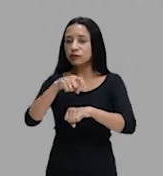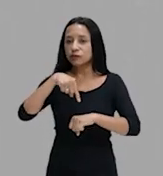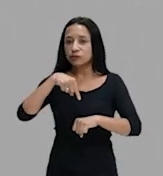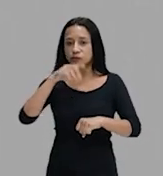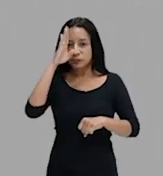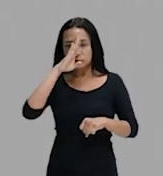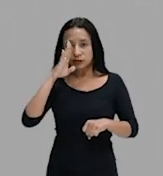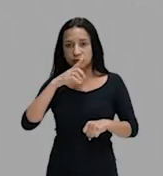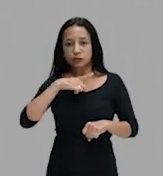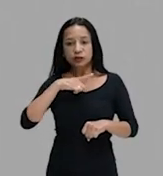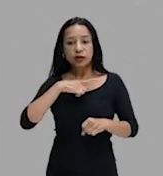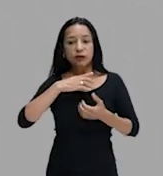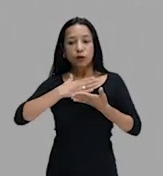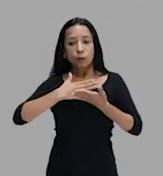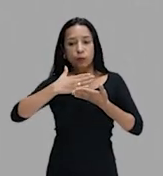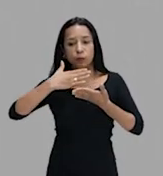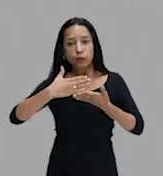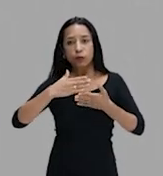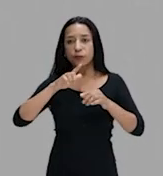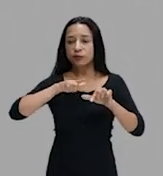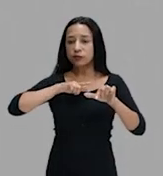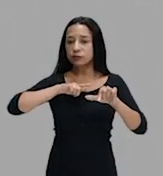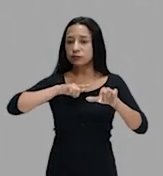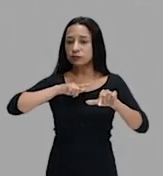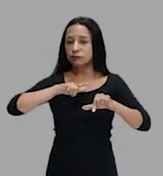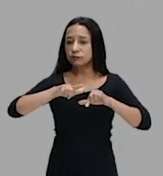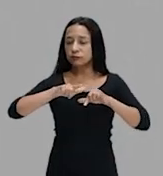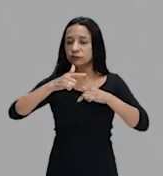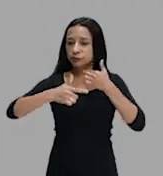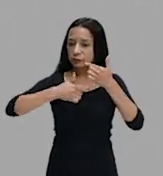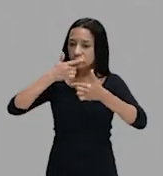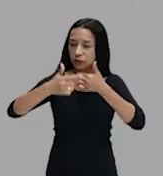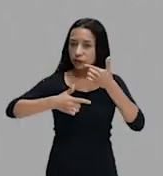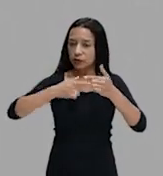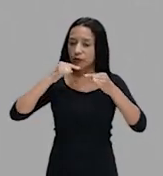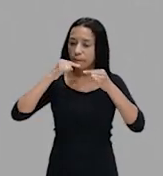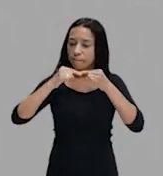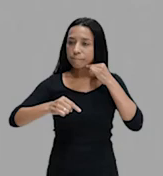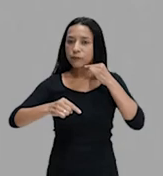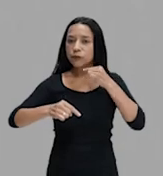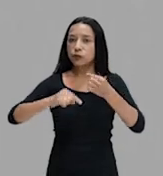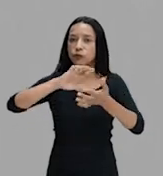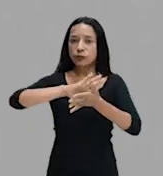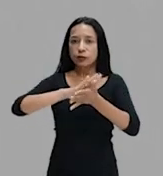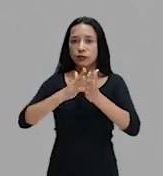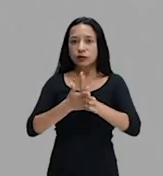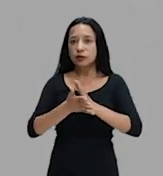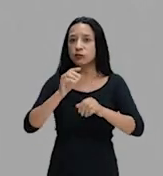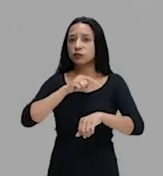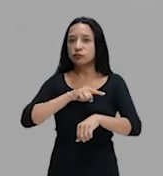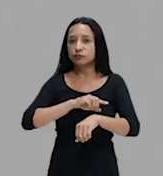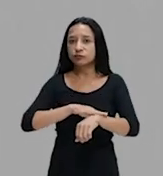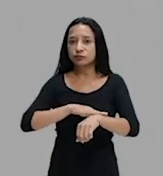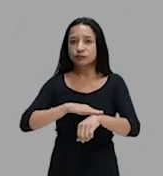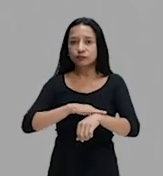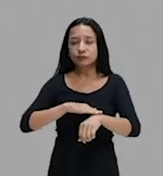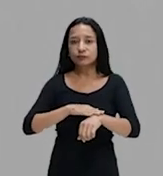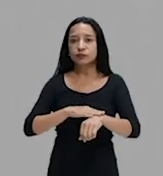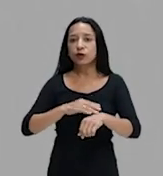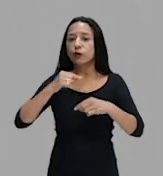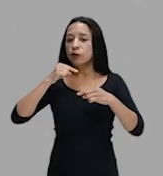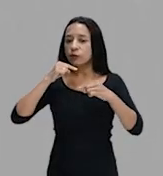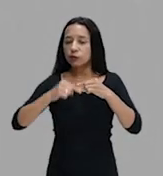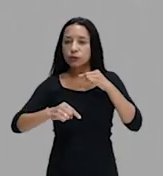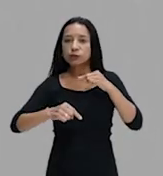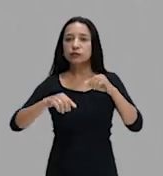o início dessa luta. Essa luta contra o preconceito racial, contra, nesse